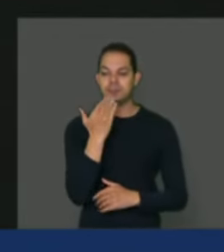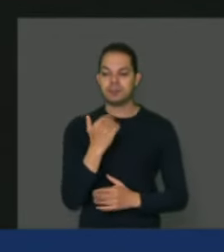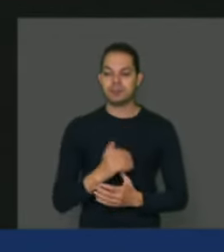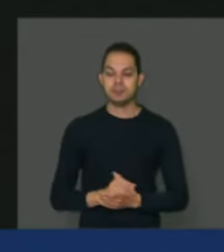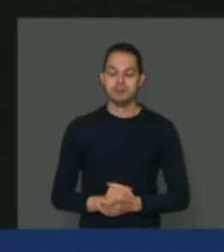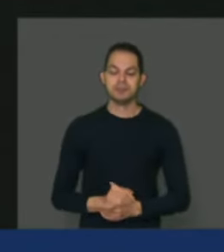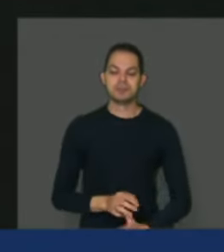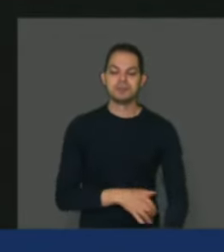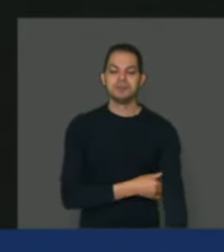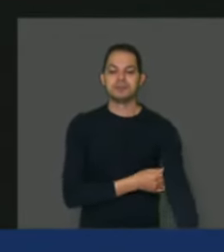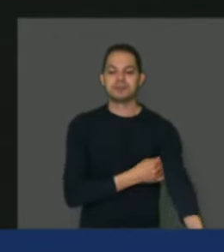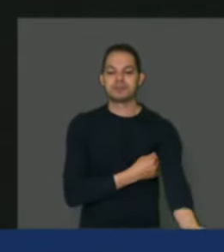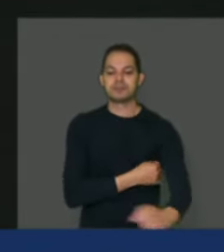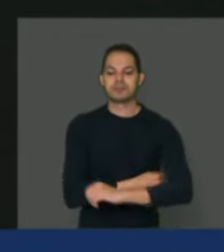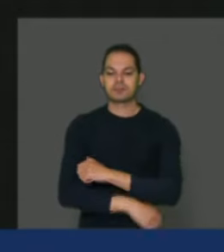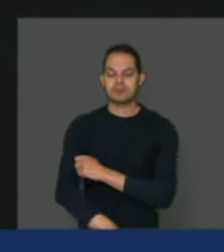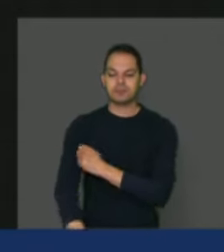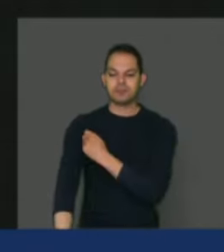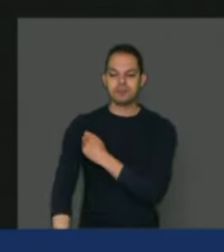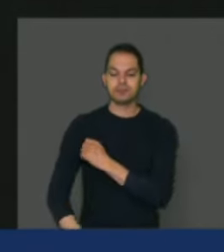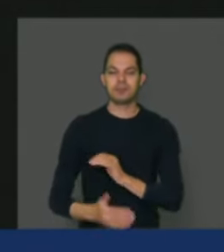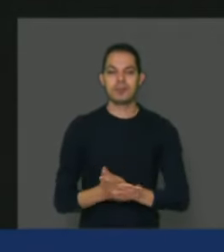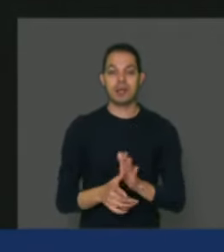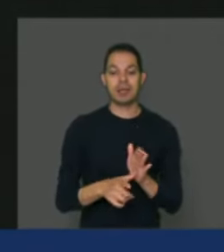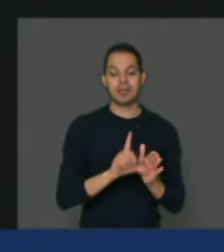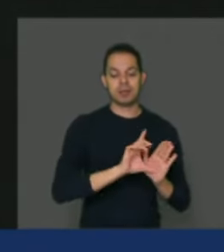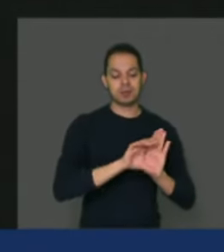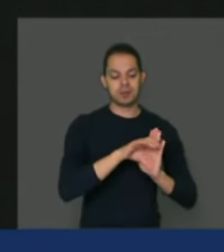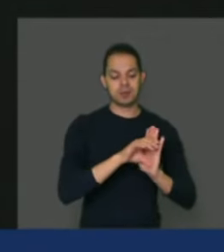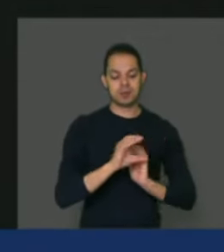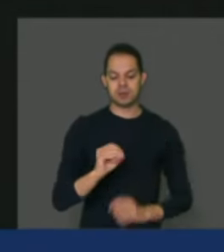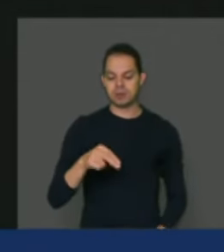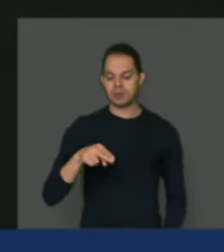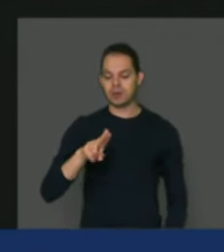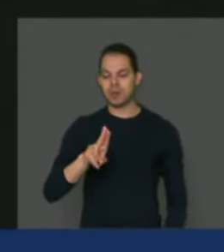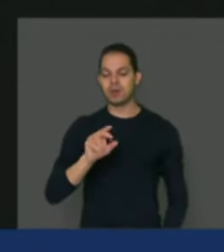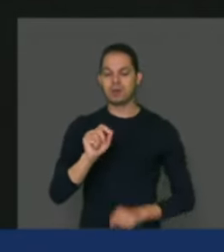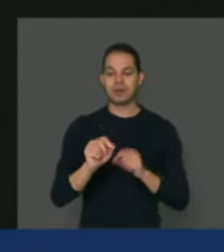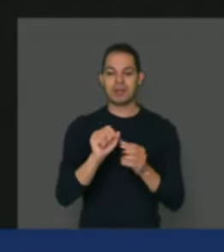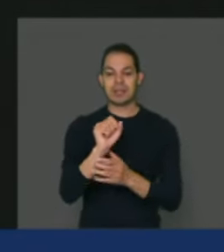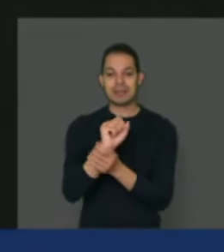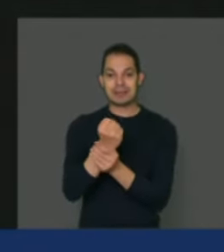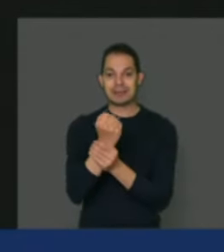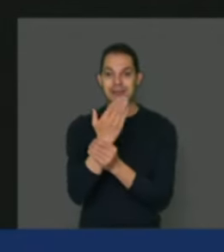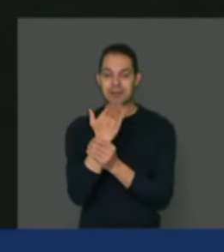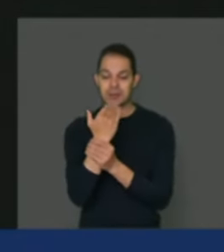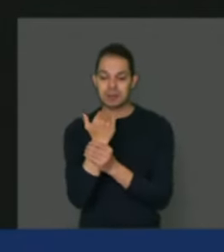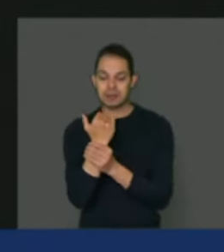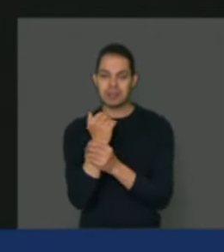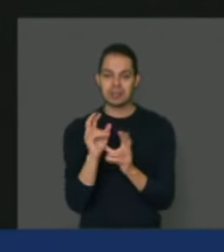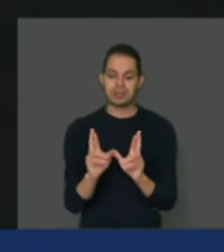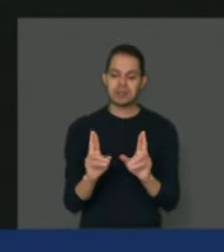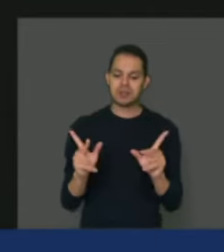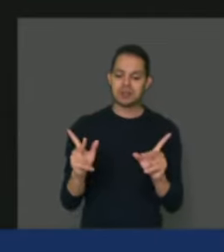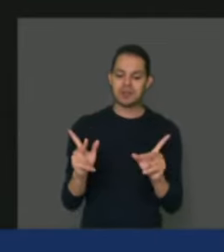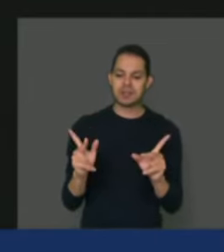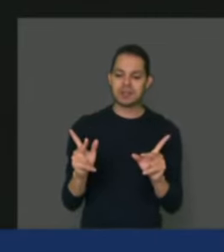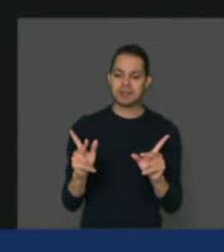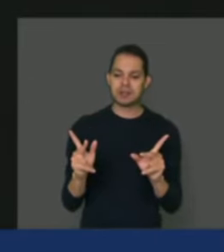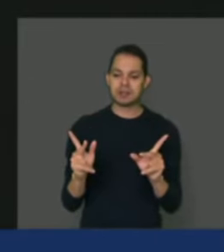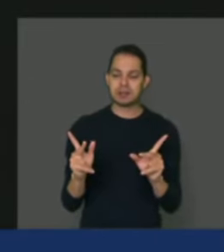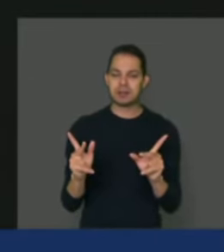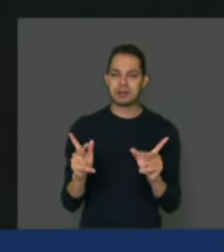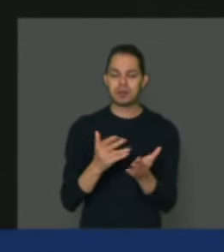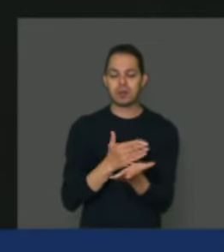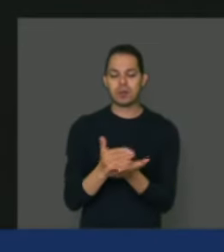avançar daquele conceito da ONU que era de segurança alimentar. Qual é a diferença, então, para a gente iniciar.